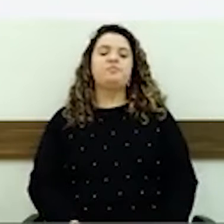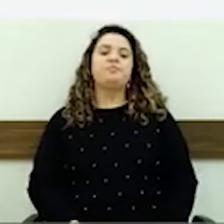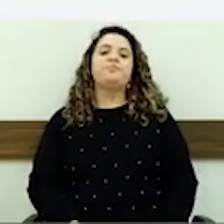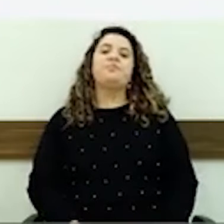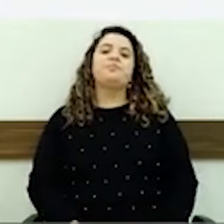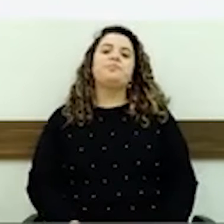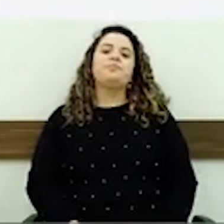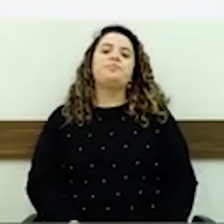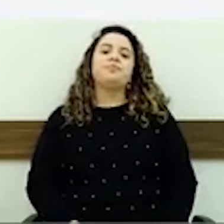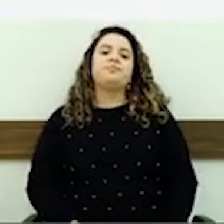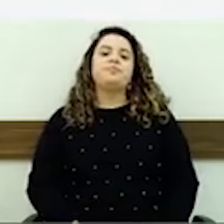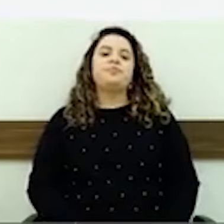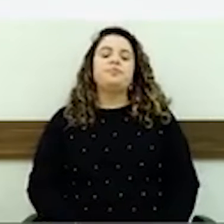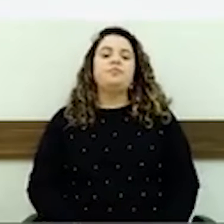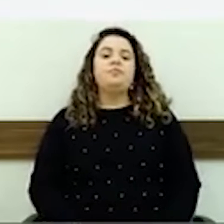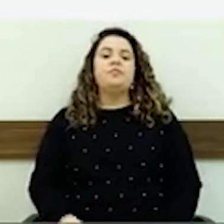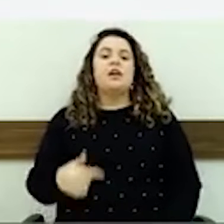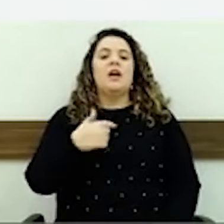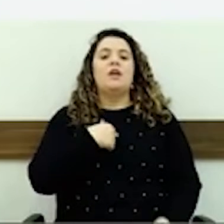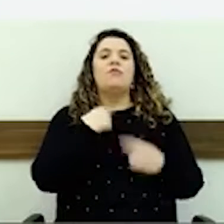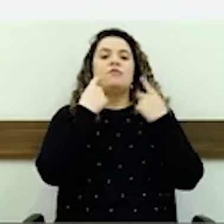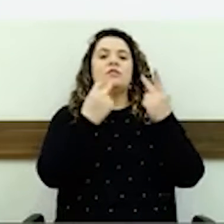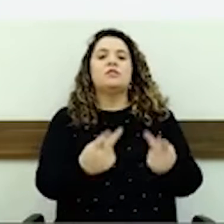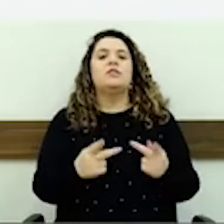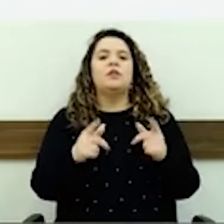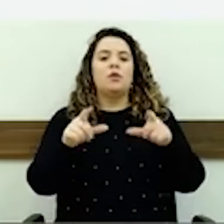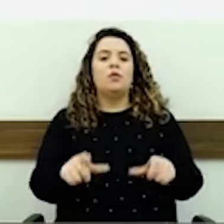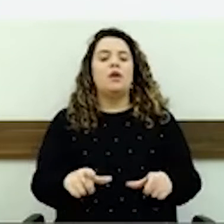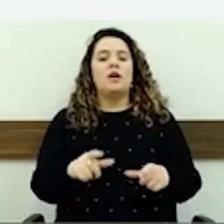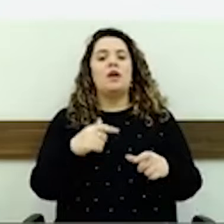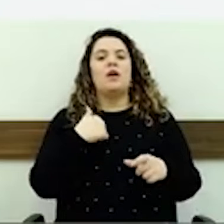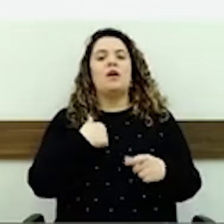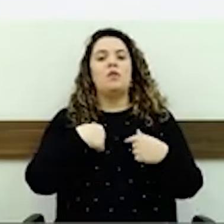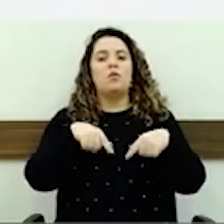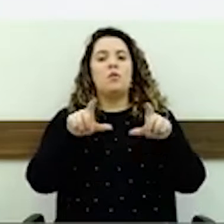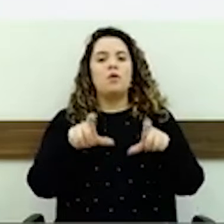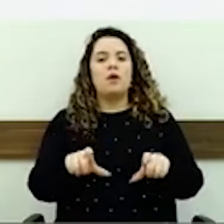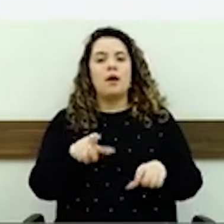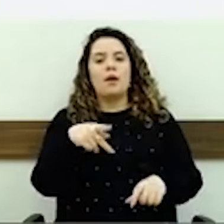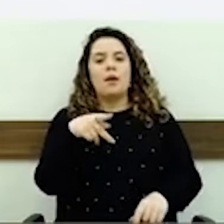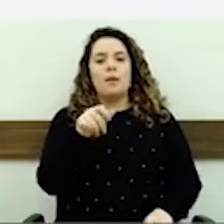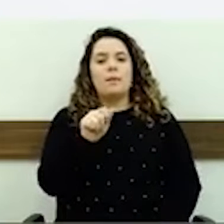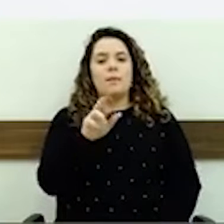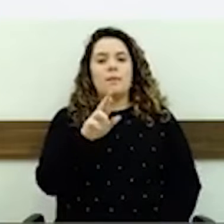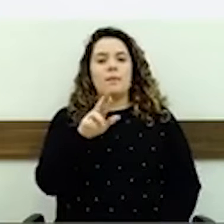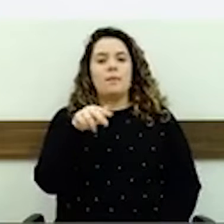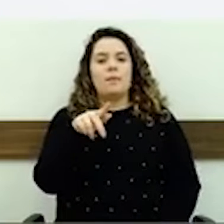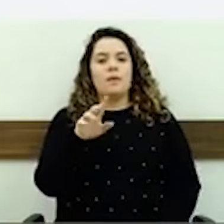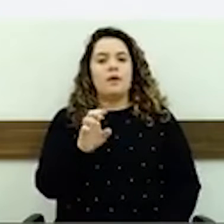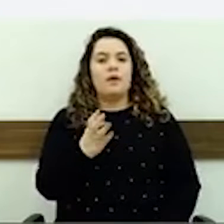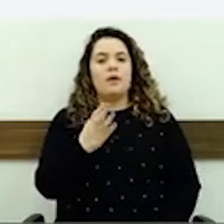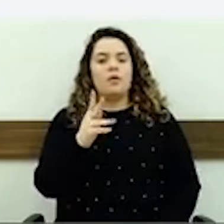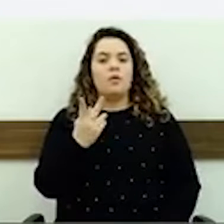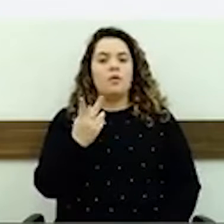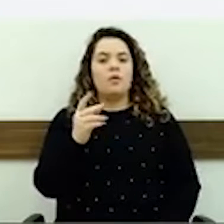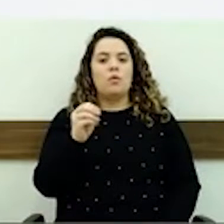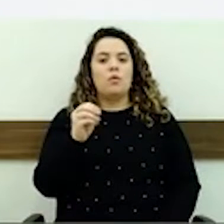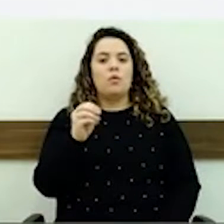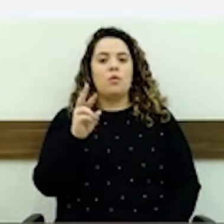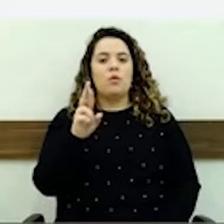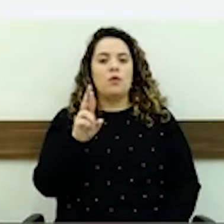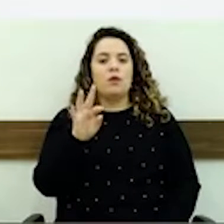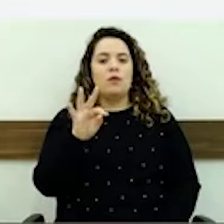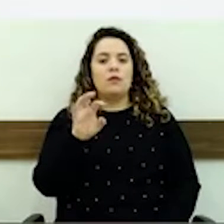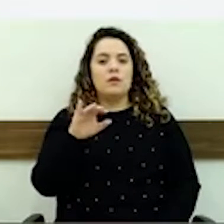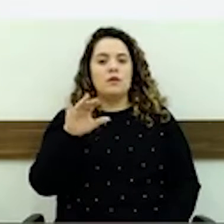O meu gabinete itinerante, semana passada, foi no Parque Hortência, nos bairros integrados, então eu pego essa semana inteira e